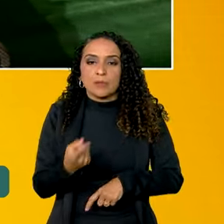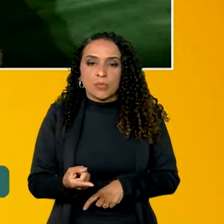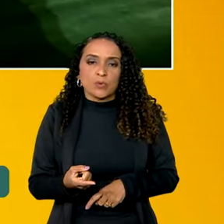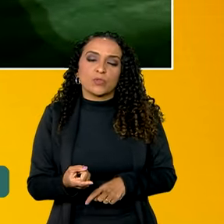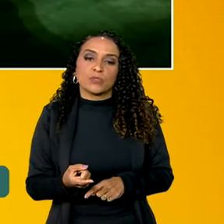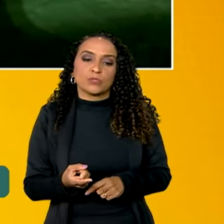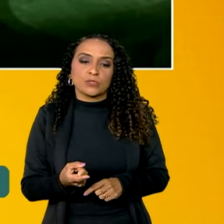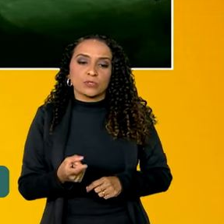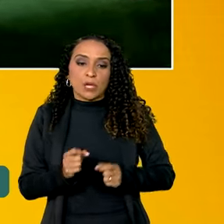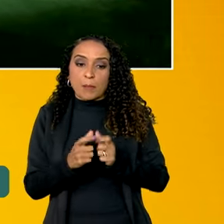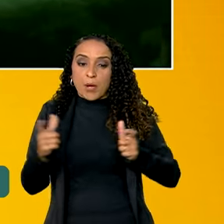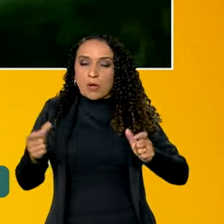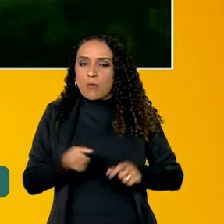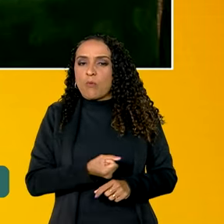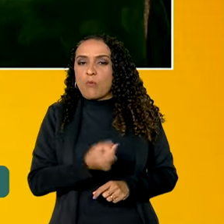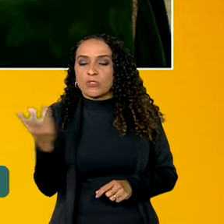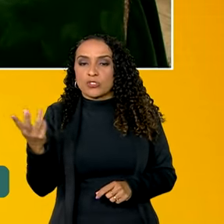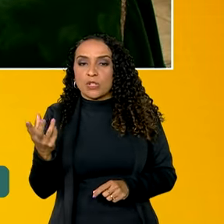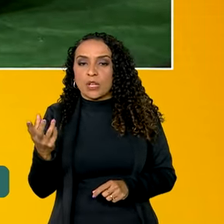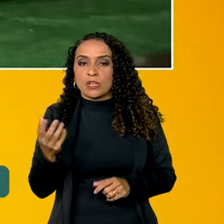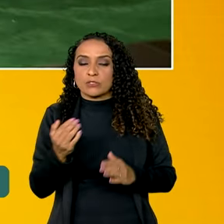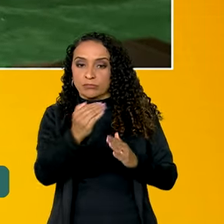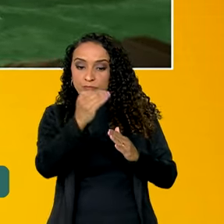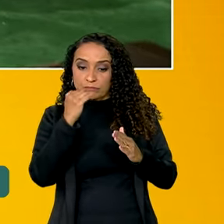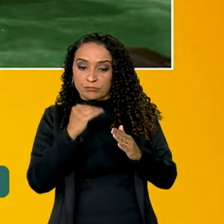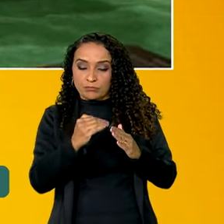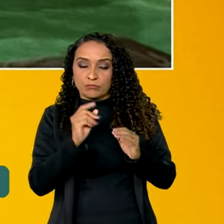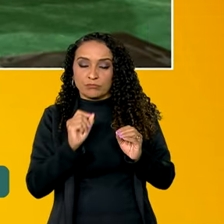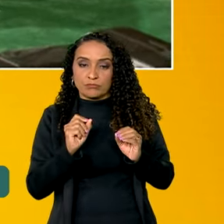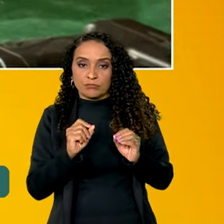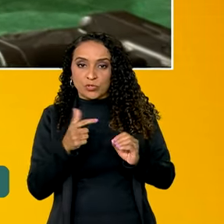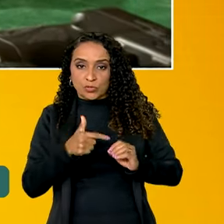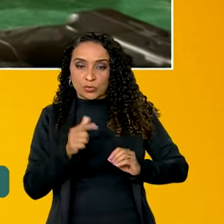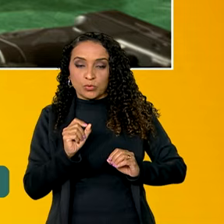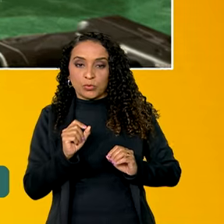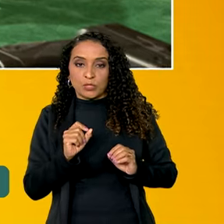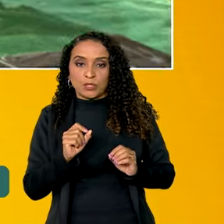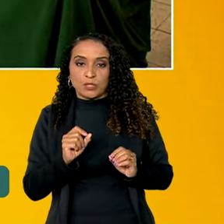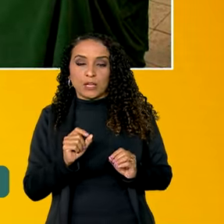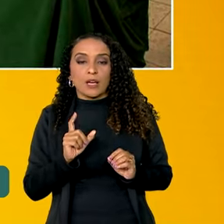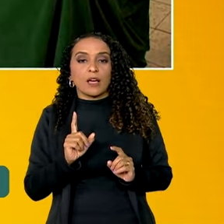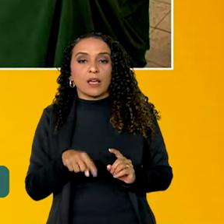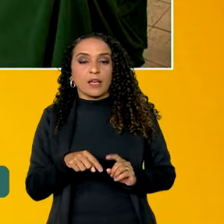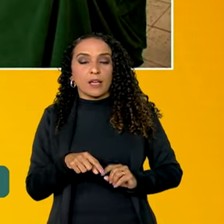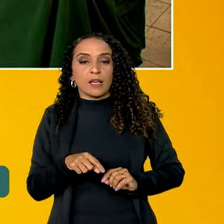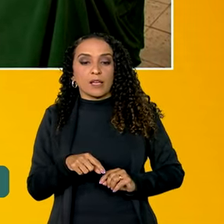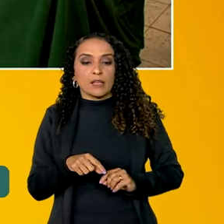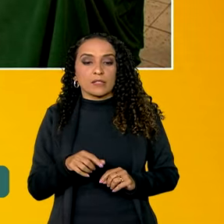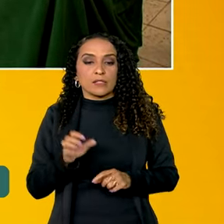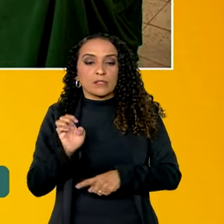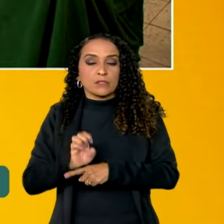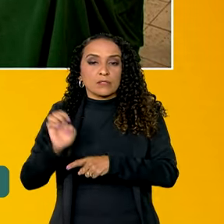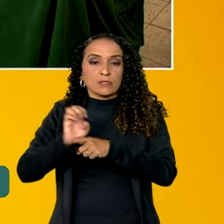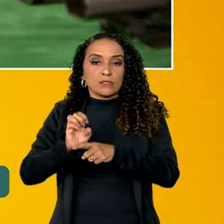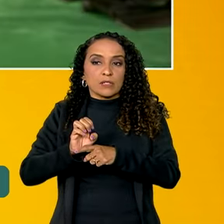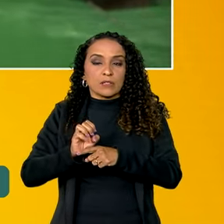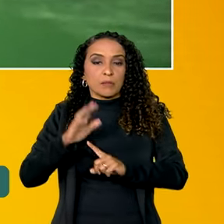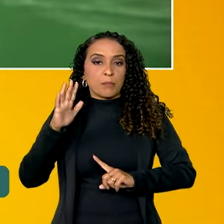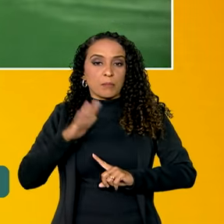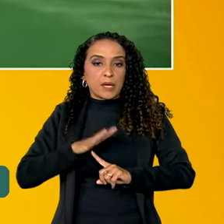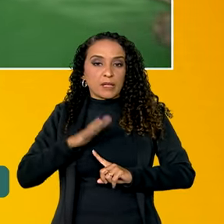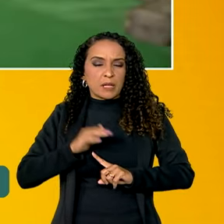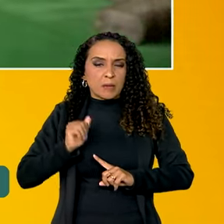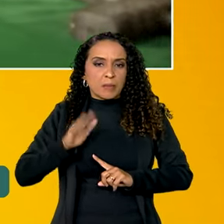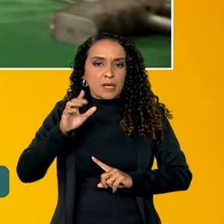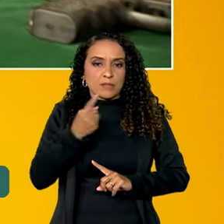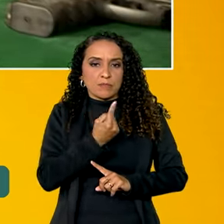seguindo a maior quantidade de apreensões de armas de fogo, estão os estados do Paraná, com